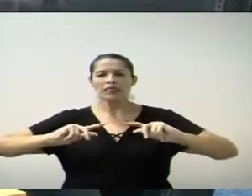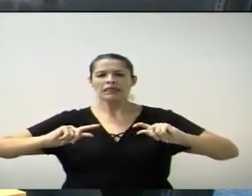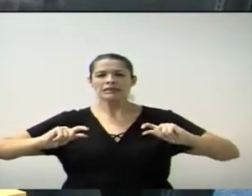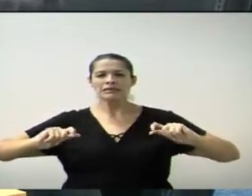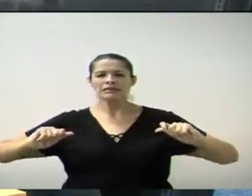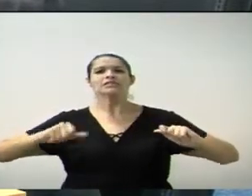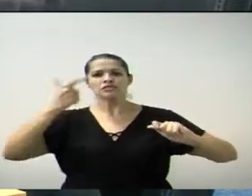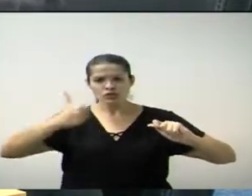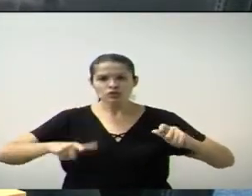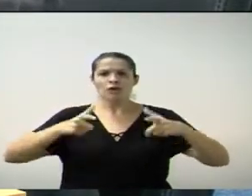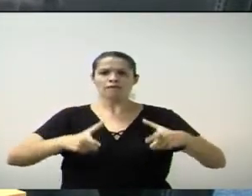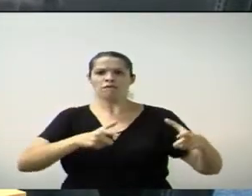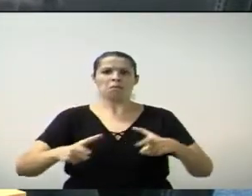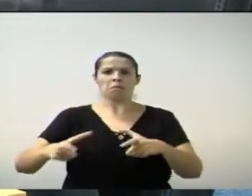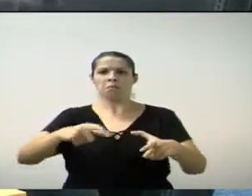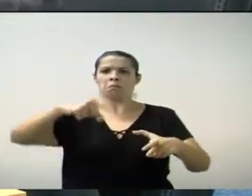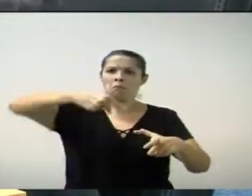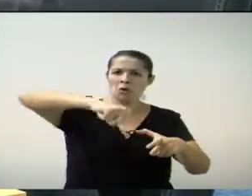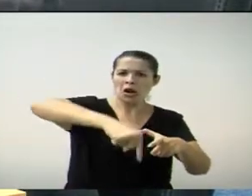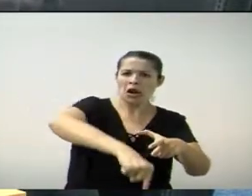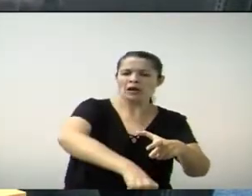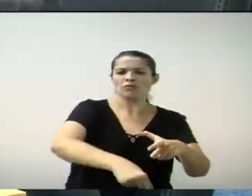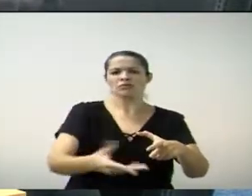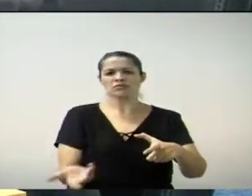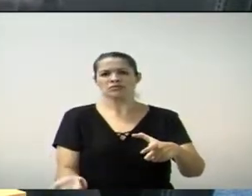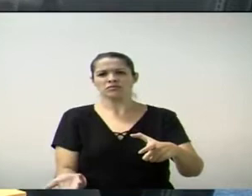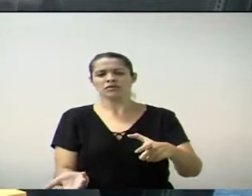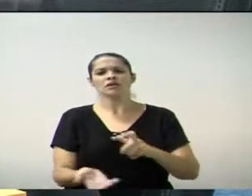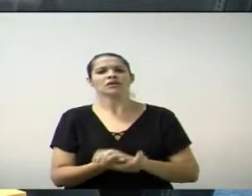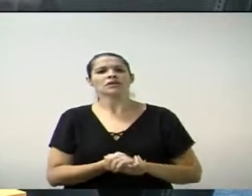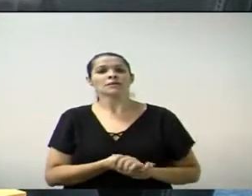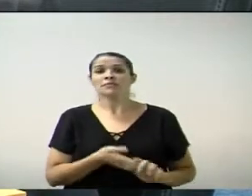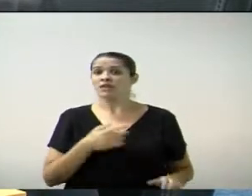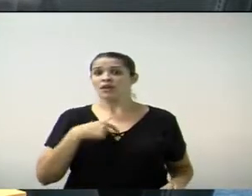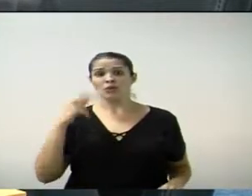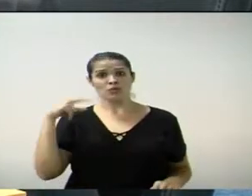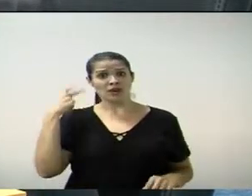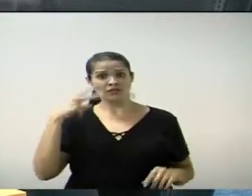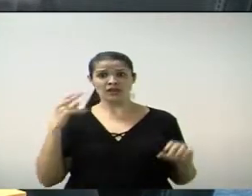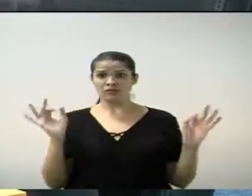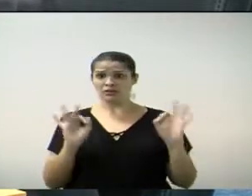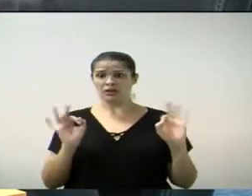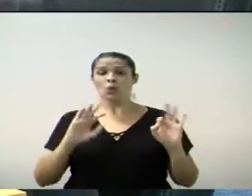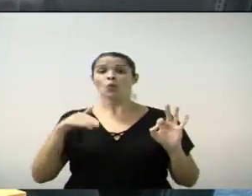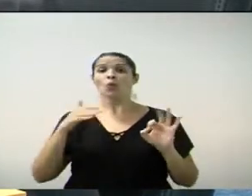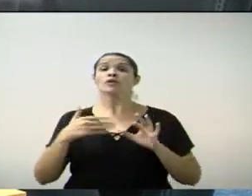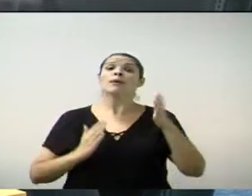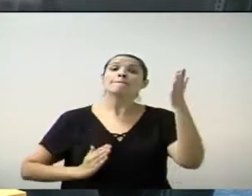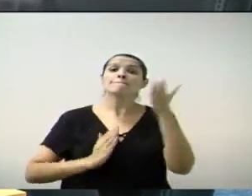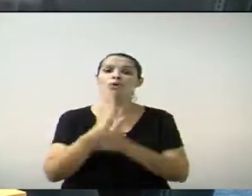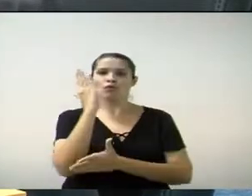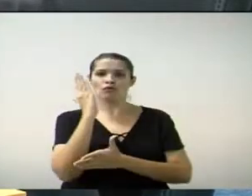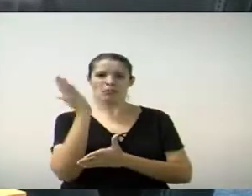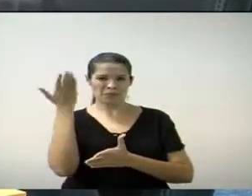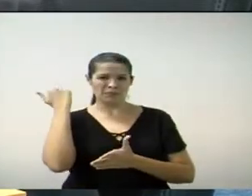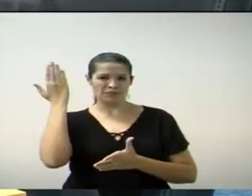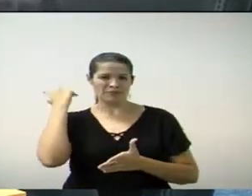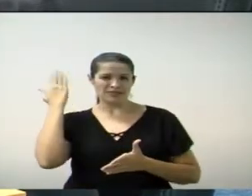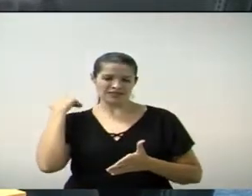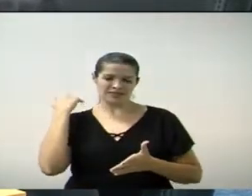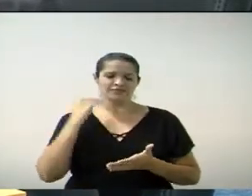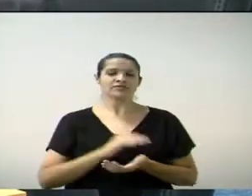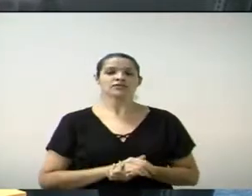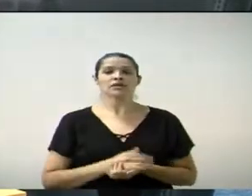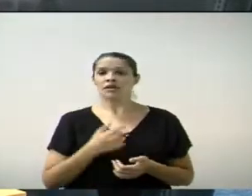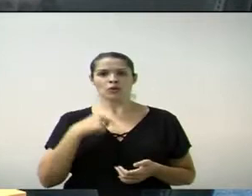bairros mais, assim, afetados com o problema de asfalto, eu não era vereador na época da aprovação desse esloteamento, esses esloteamentos ficaram deficientes